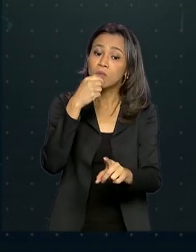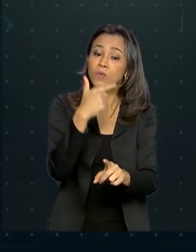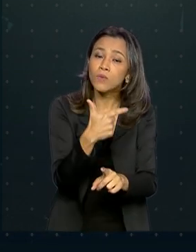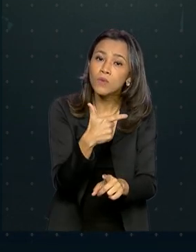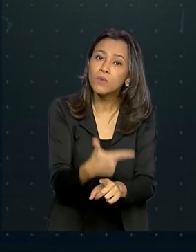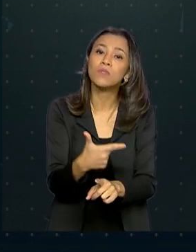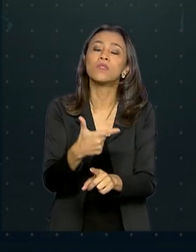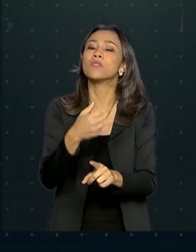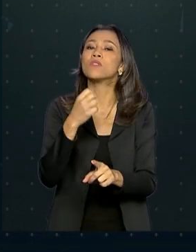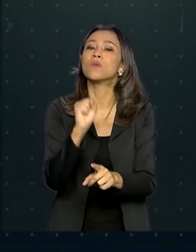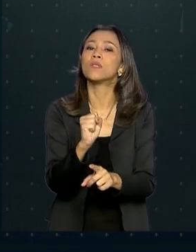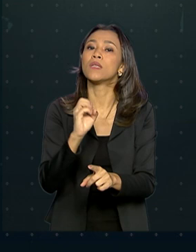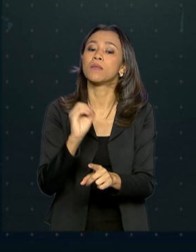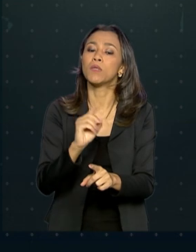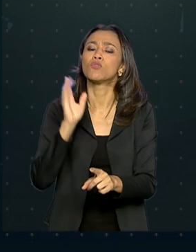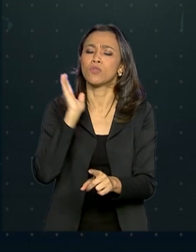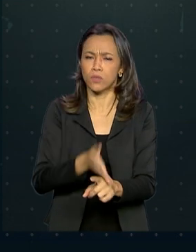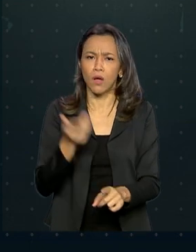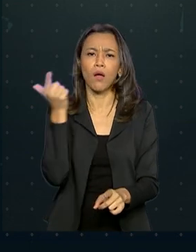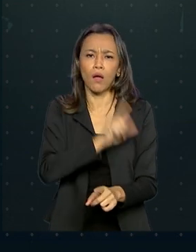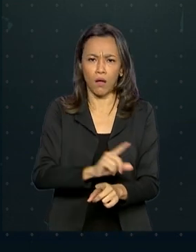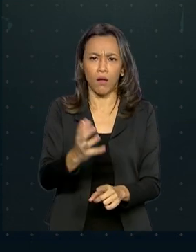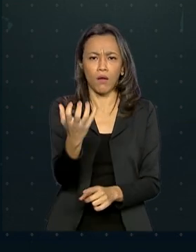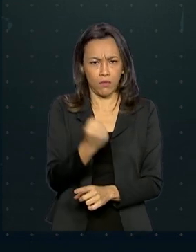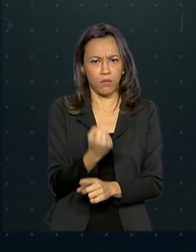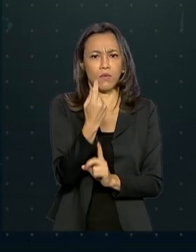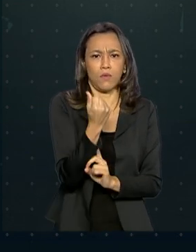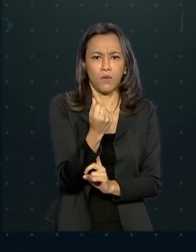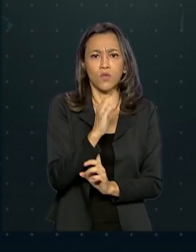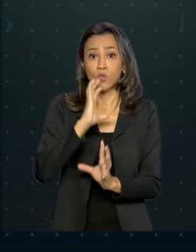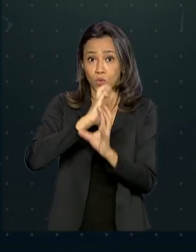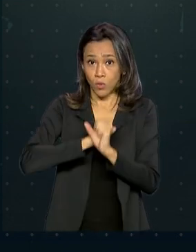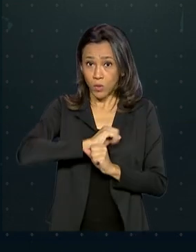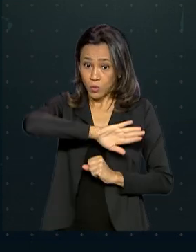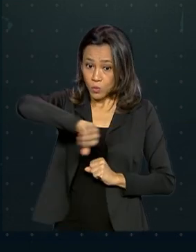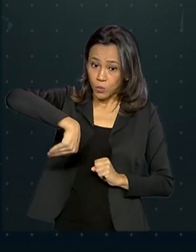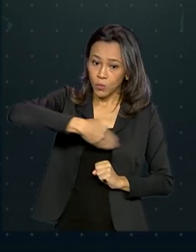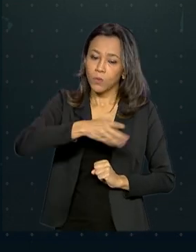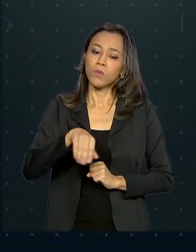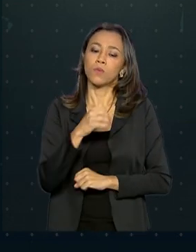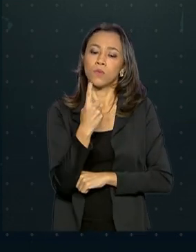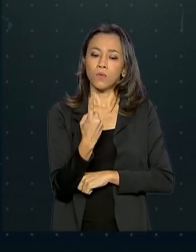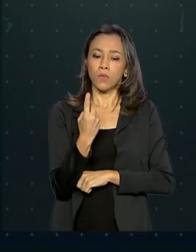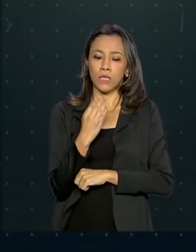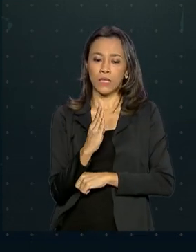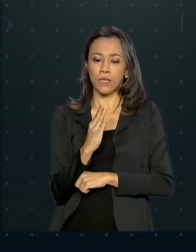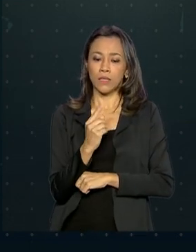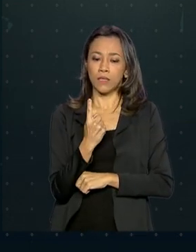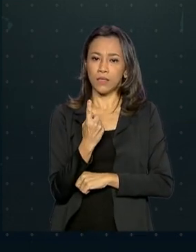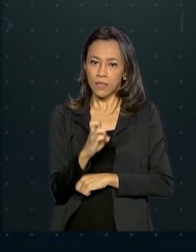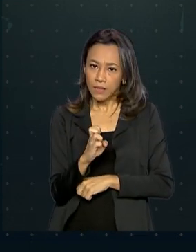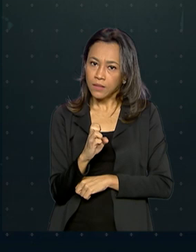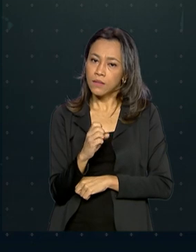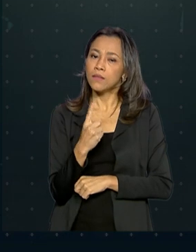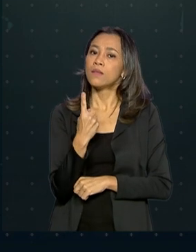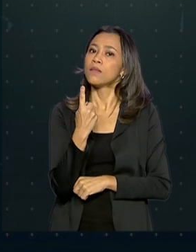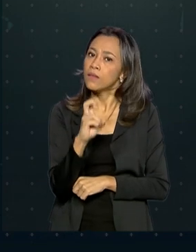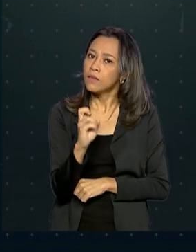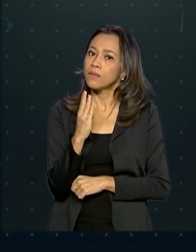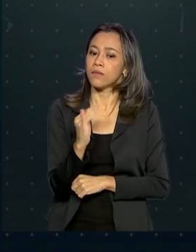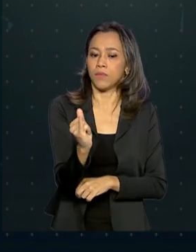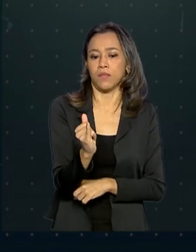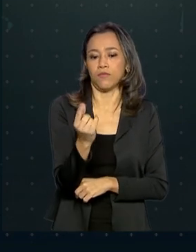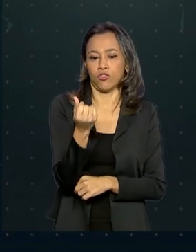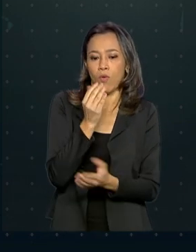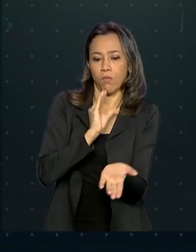receberam o auxílio emergencial, o que totalizou cerca de 15 bilhões de reais em investimentos. O número